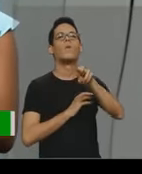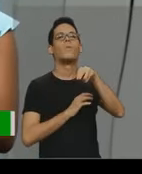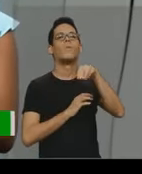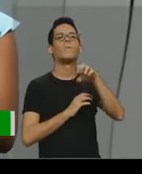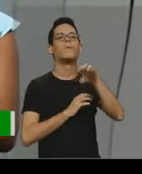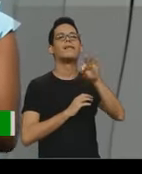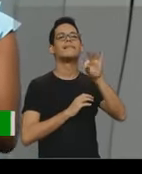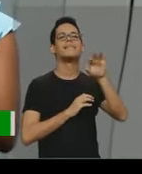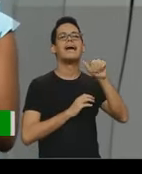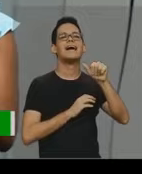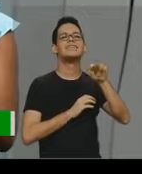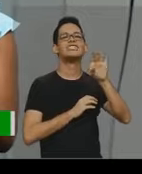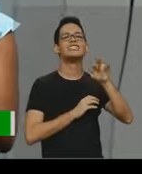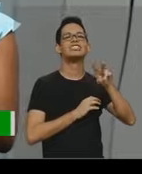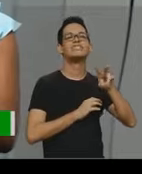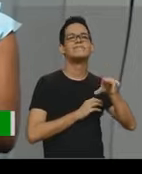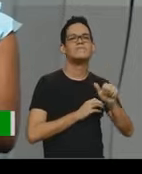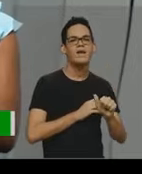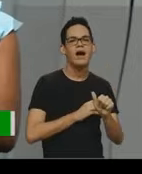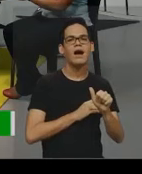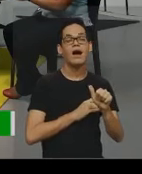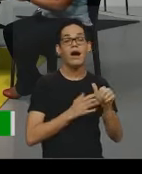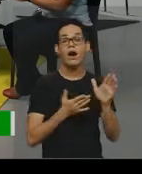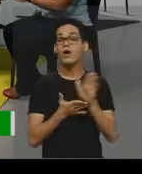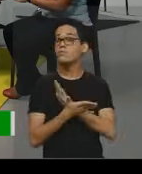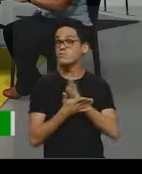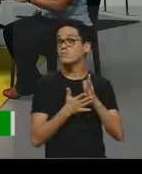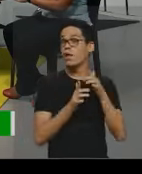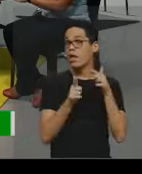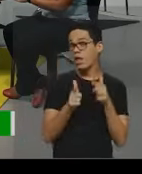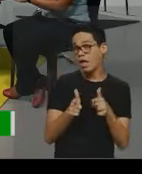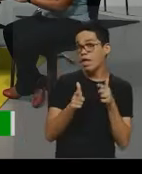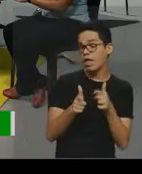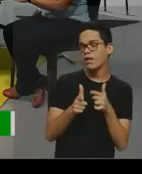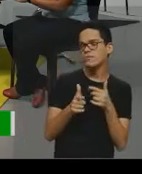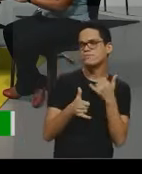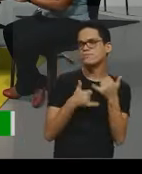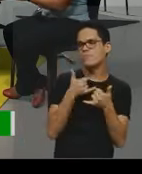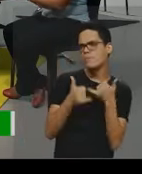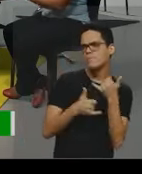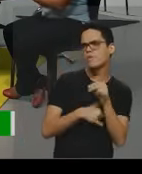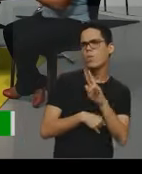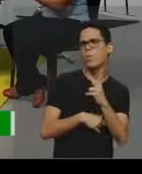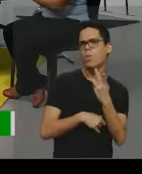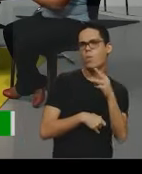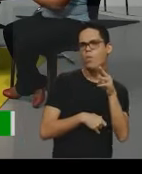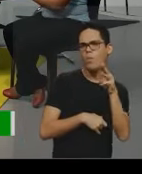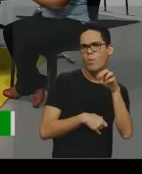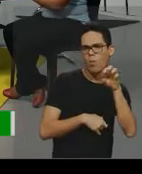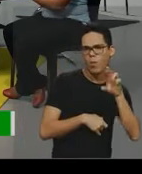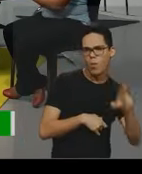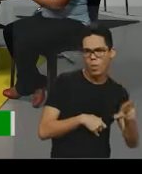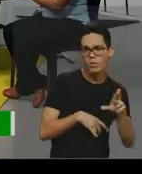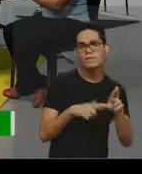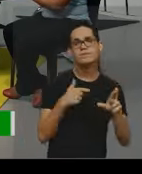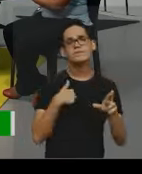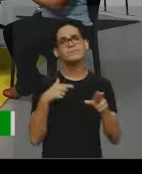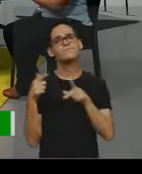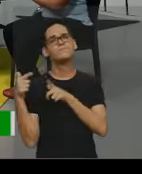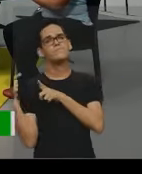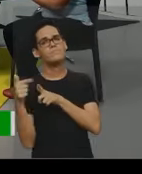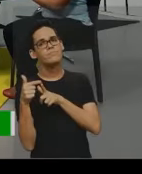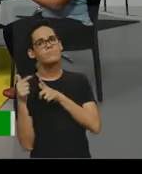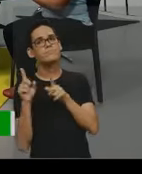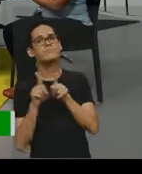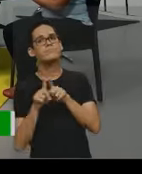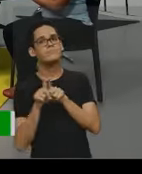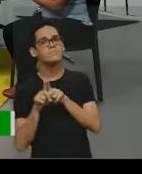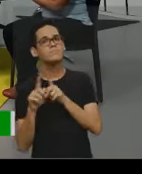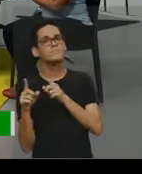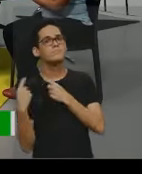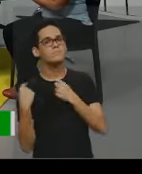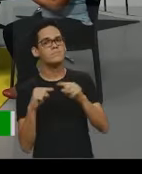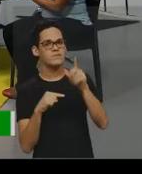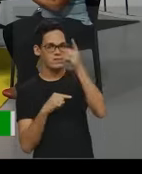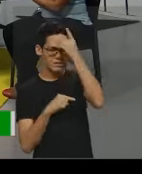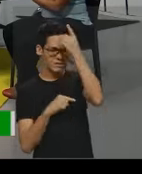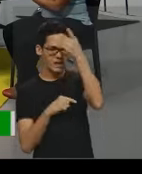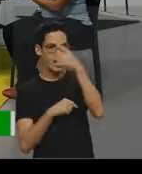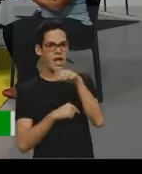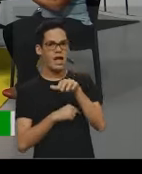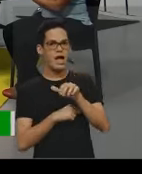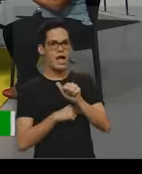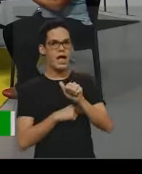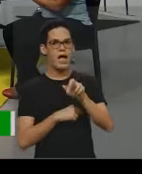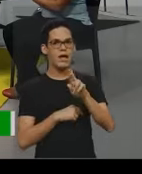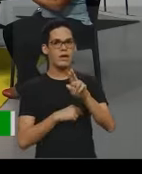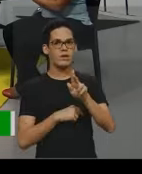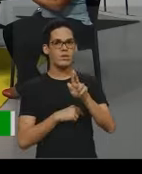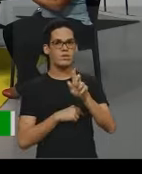tom humorístico, geralmente o humor é explorado na crônica e também a crônica argumentativa. Isso é interessante